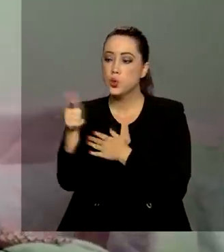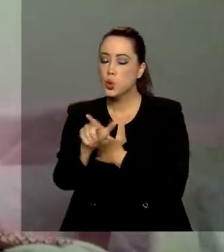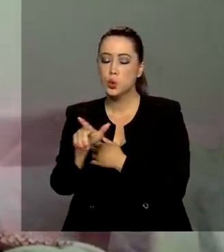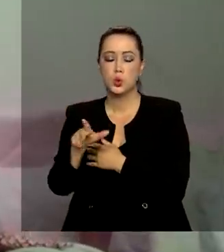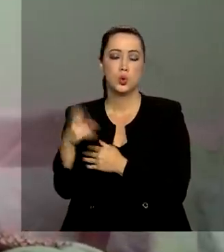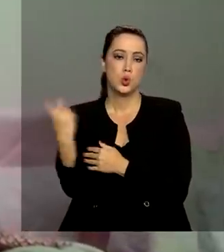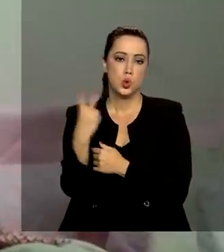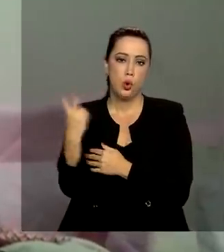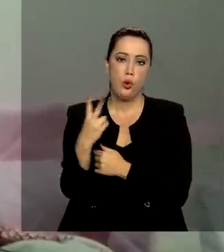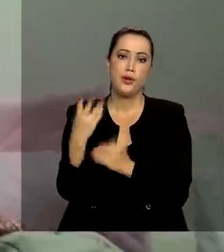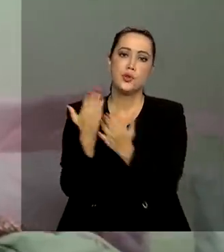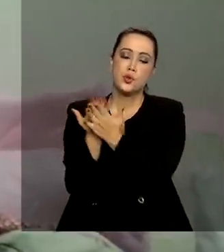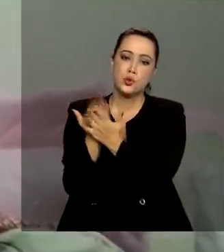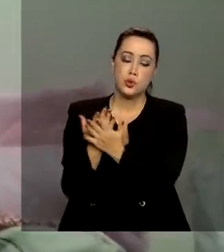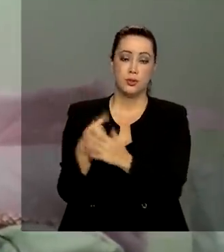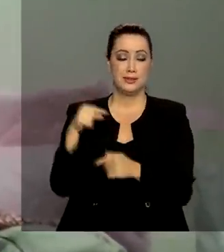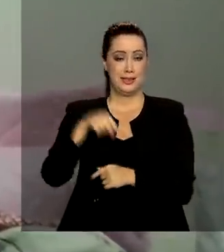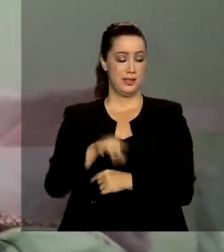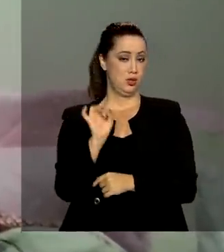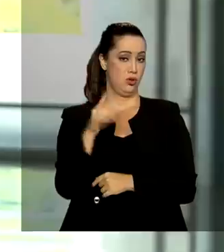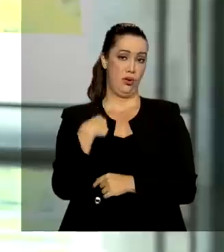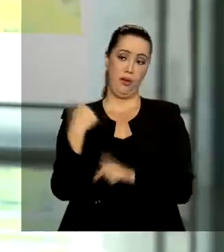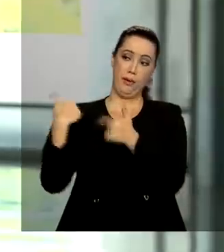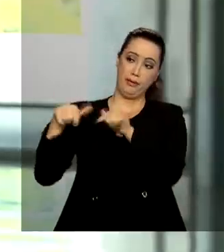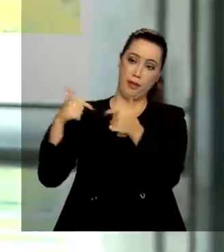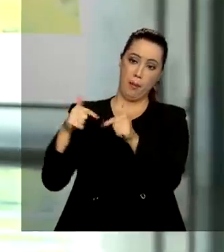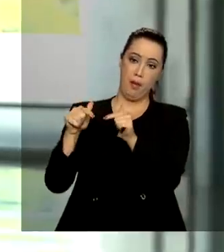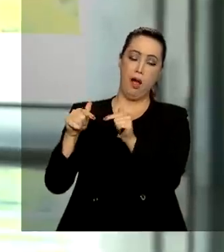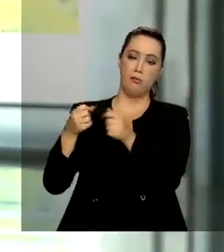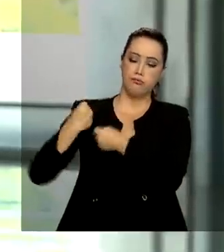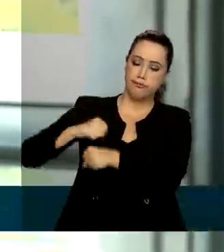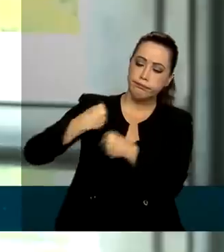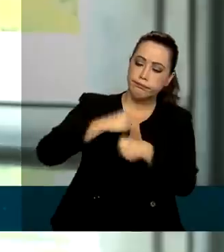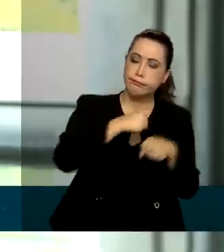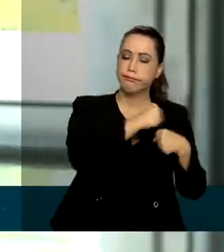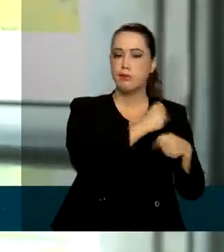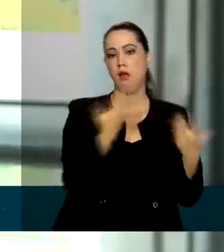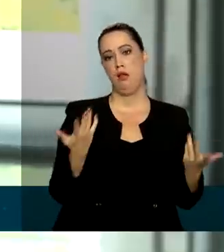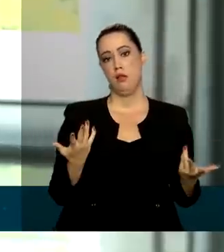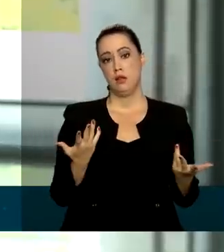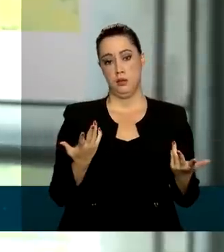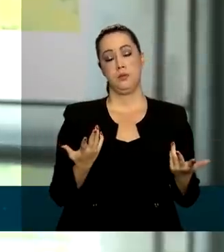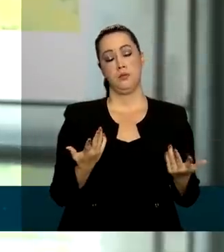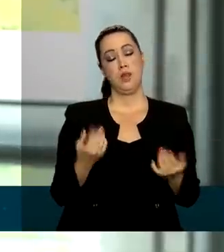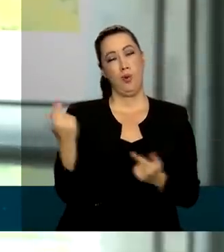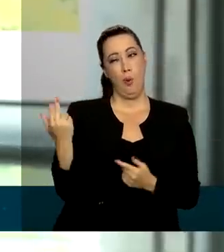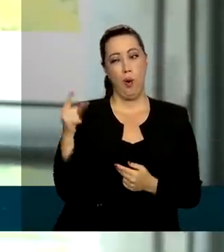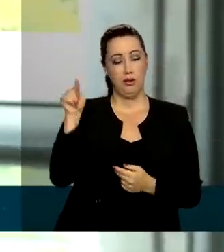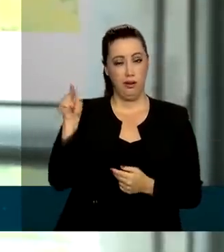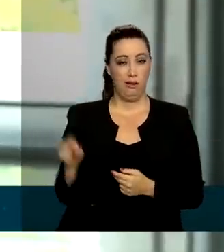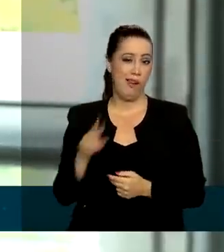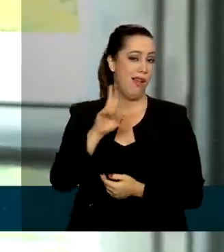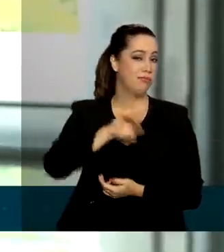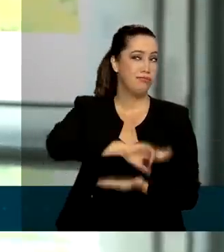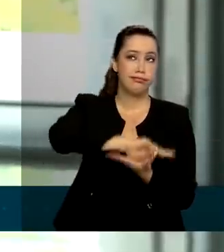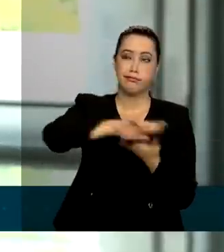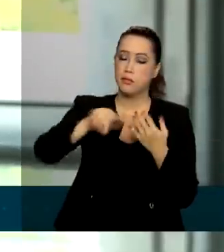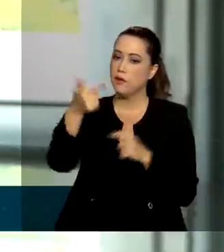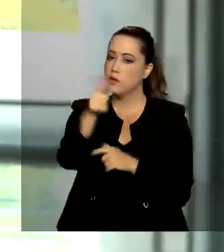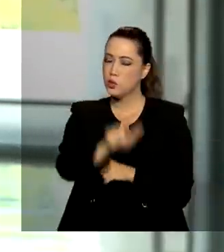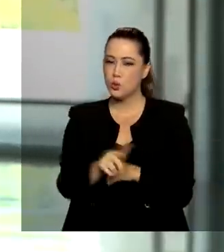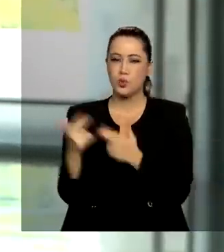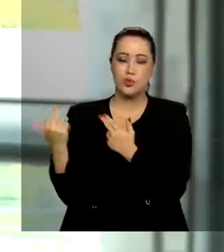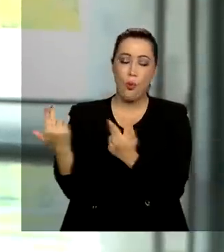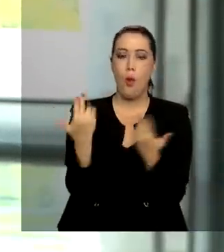entendeu? Então, aqui só eu que faço diárias. Como Valdirene, há outros milhões de brasileiros. Gente que vivia na